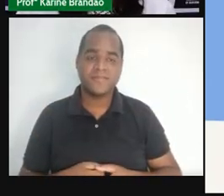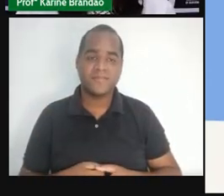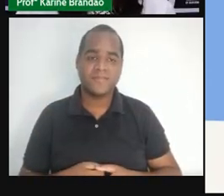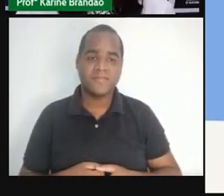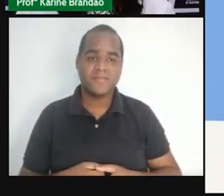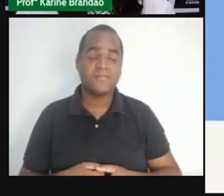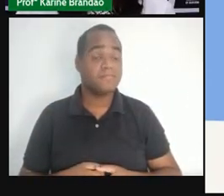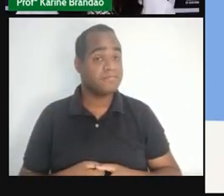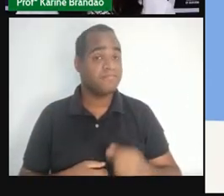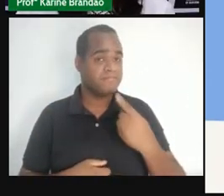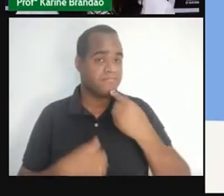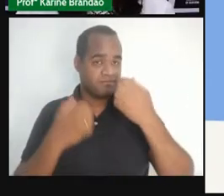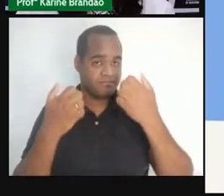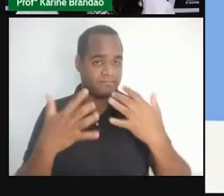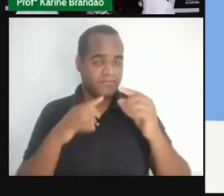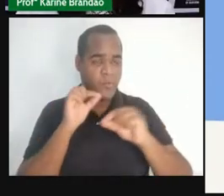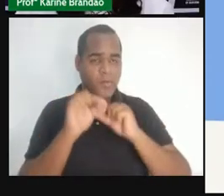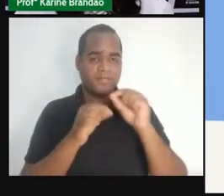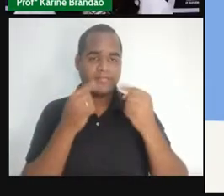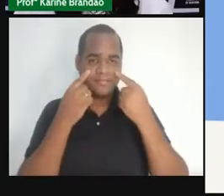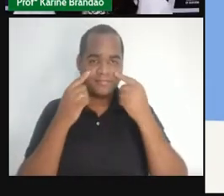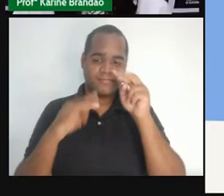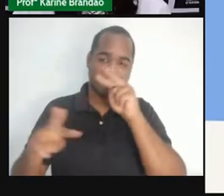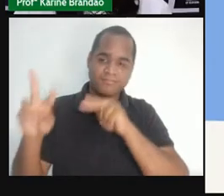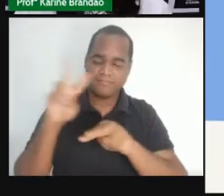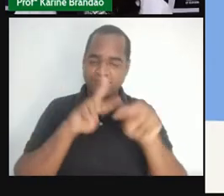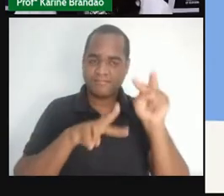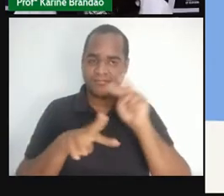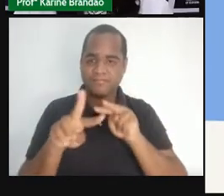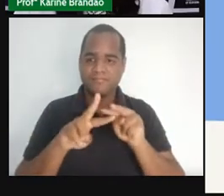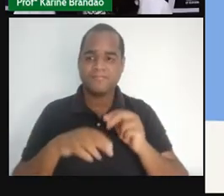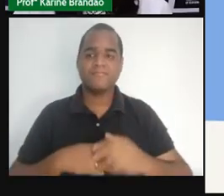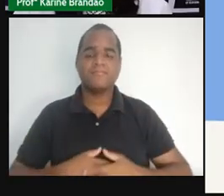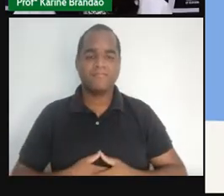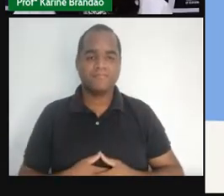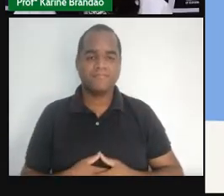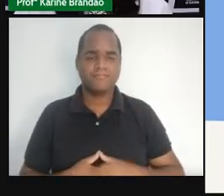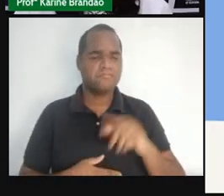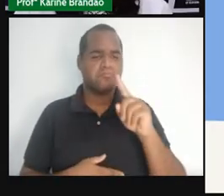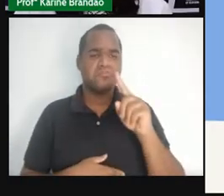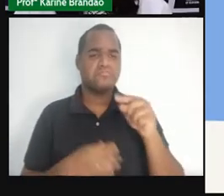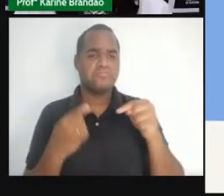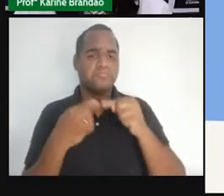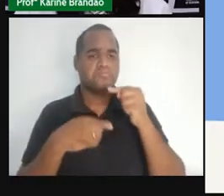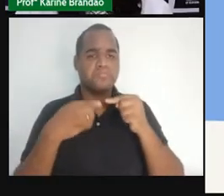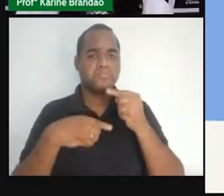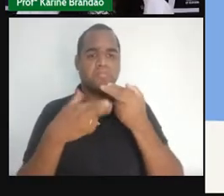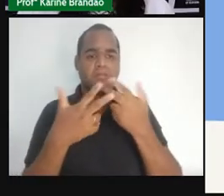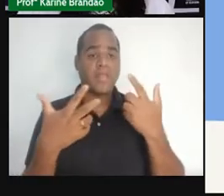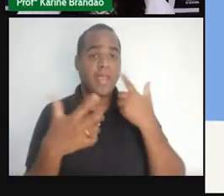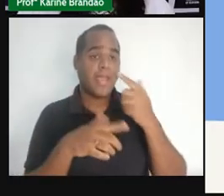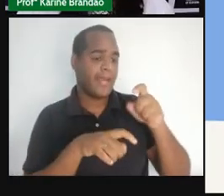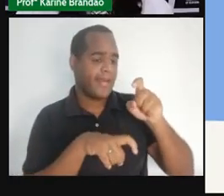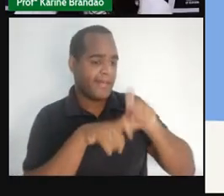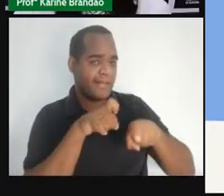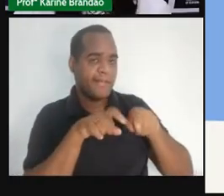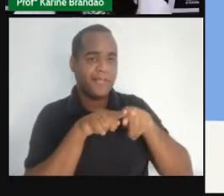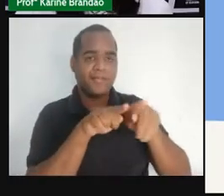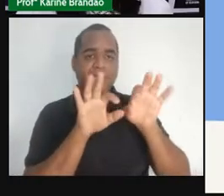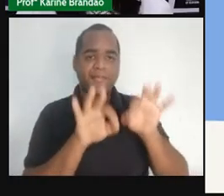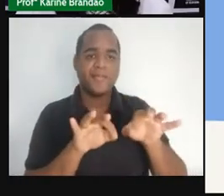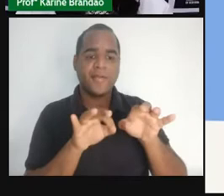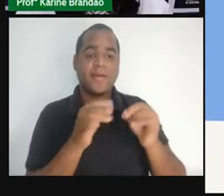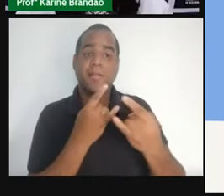falando sobre visão, né? Que ela fala o seguinte, não tem nada a ver transar sem camisinha e se